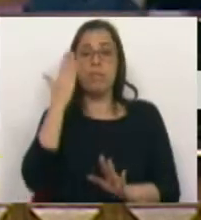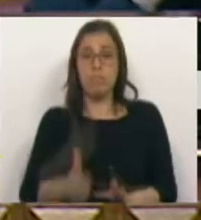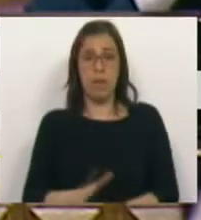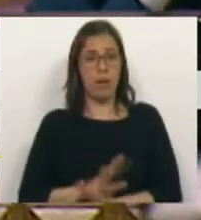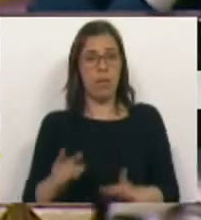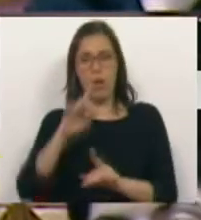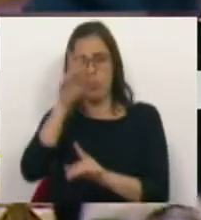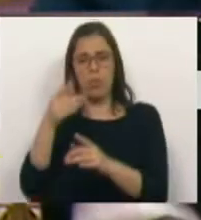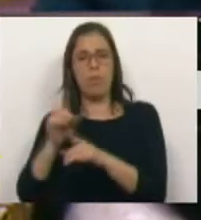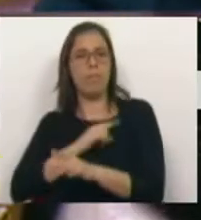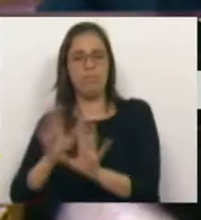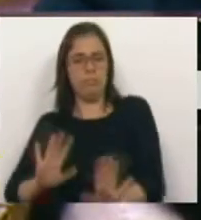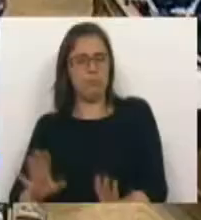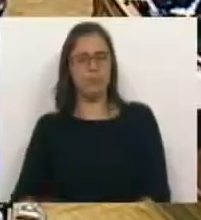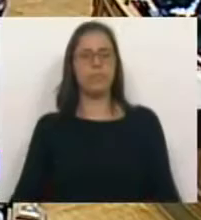em relação ao rentismo. Muito obrigado.